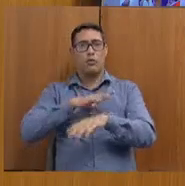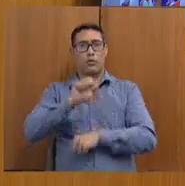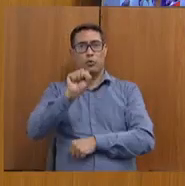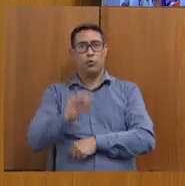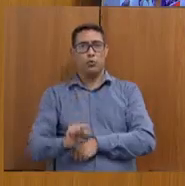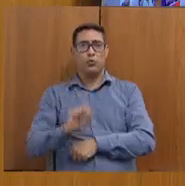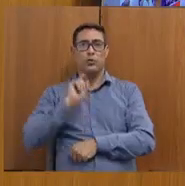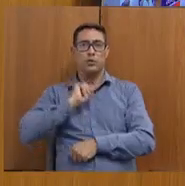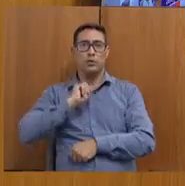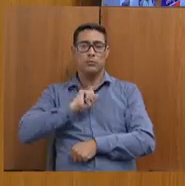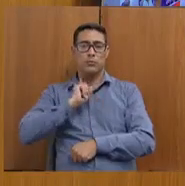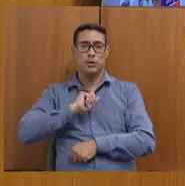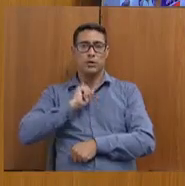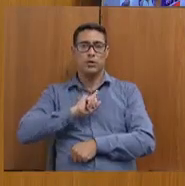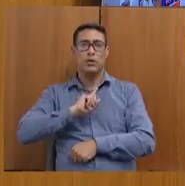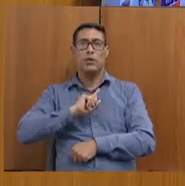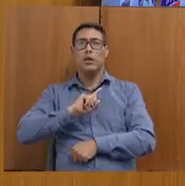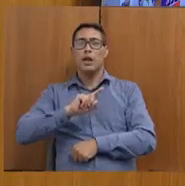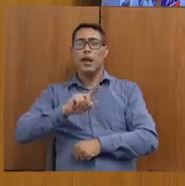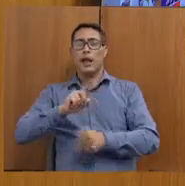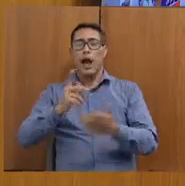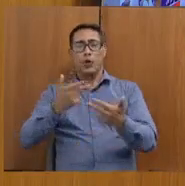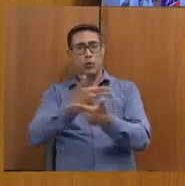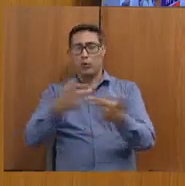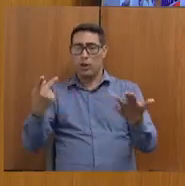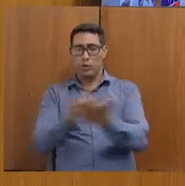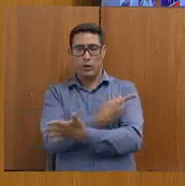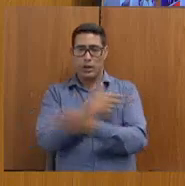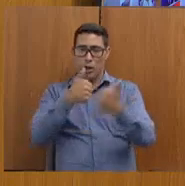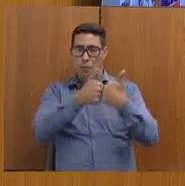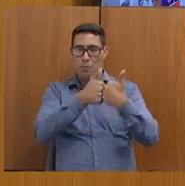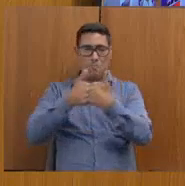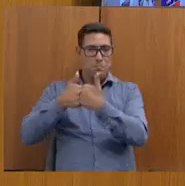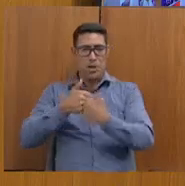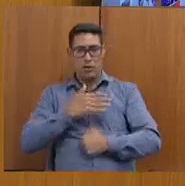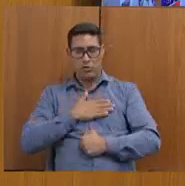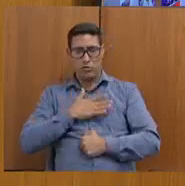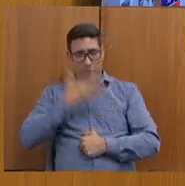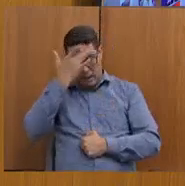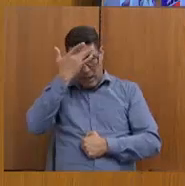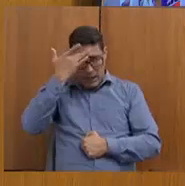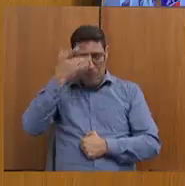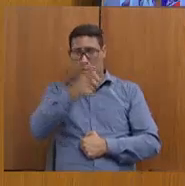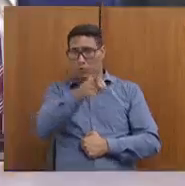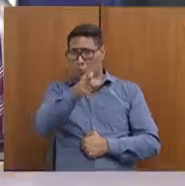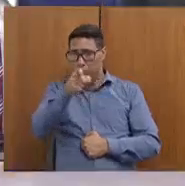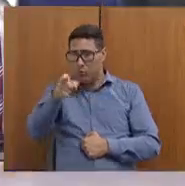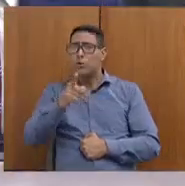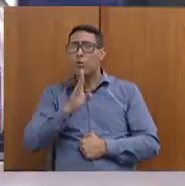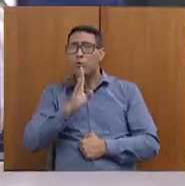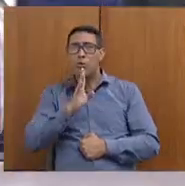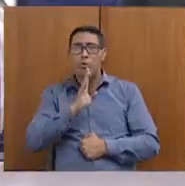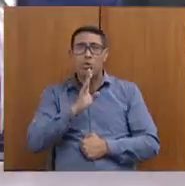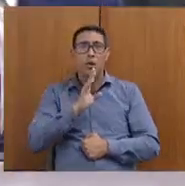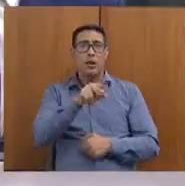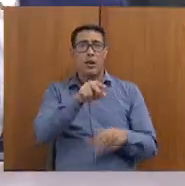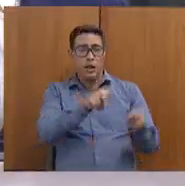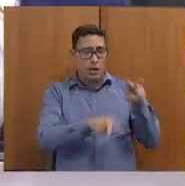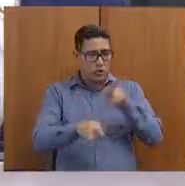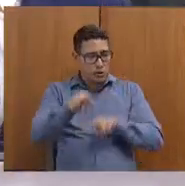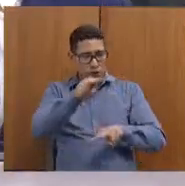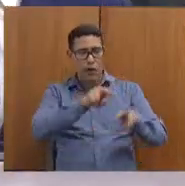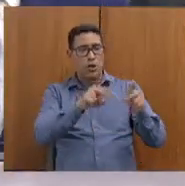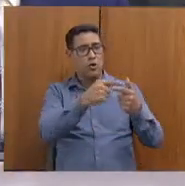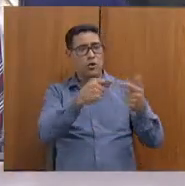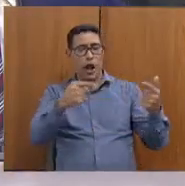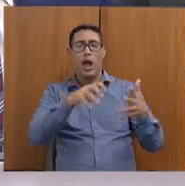alguma das queixas foram lá perto de mim, fazendas que eu conheço, gente que eu conheço. Nós avaliamos esses casos de colheita